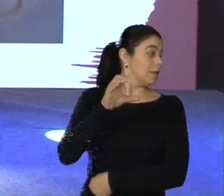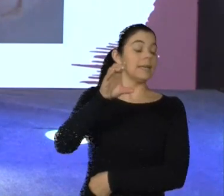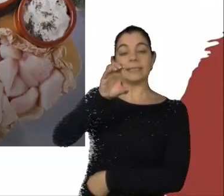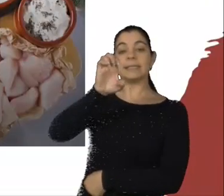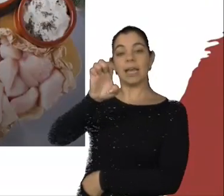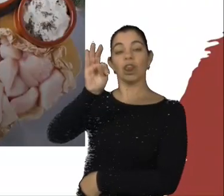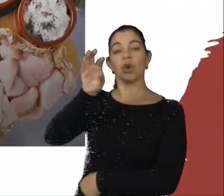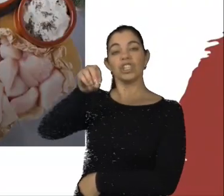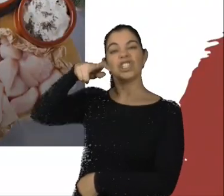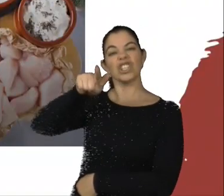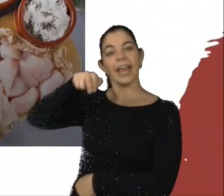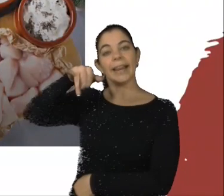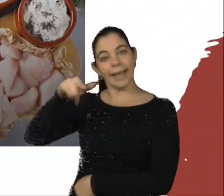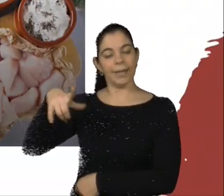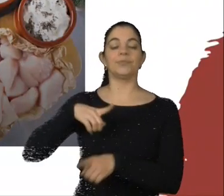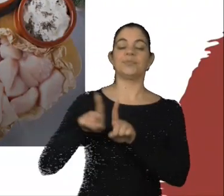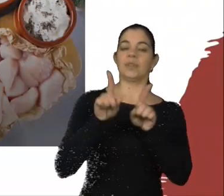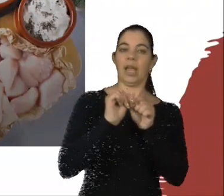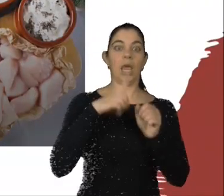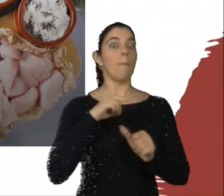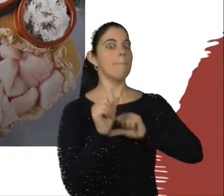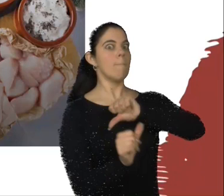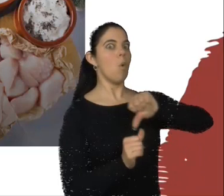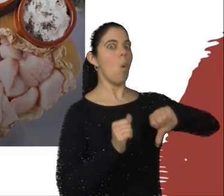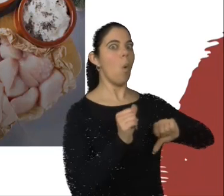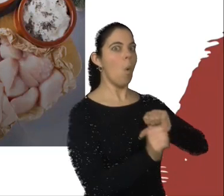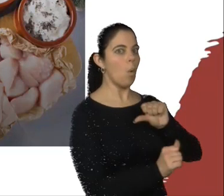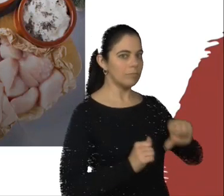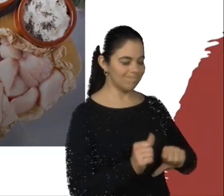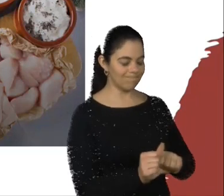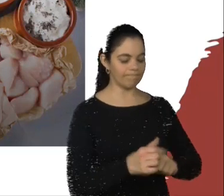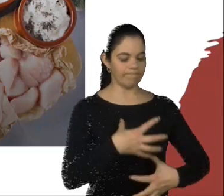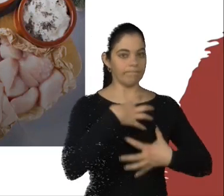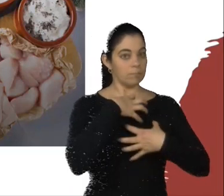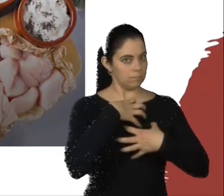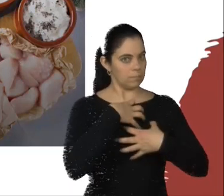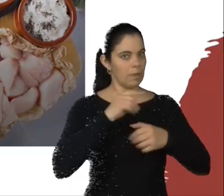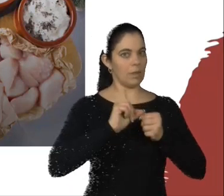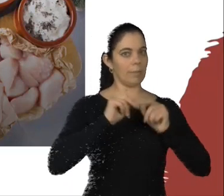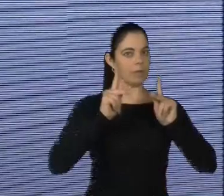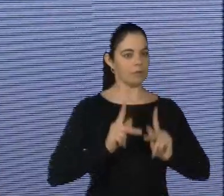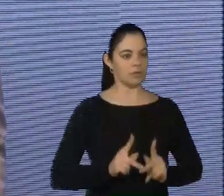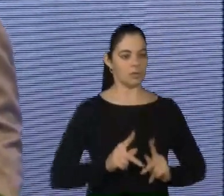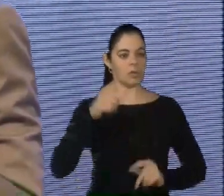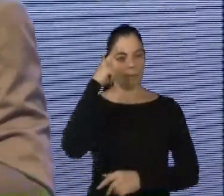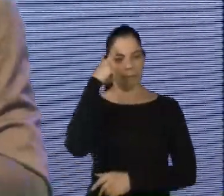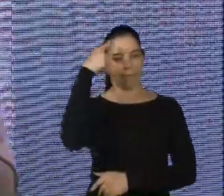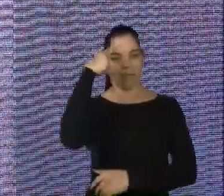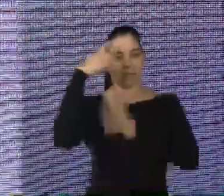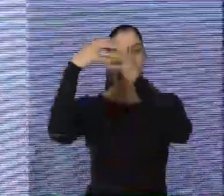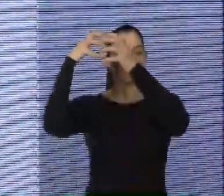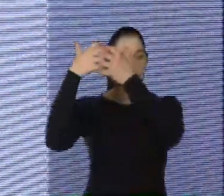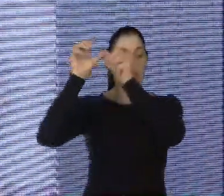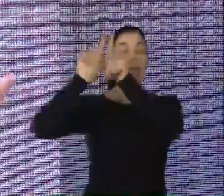eficiente por mudar o metabolismo do cérebro no aumento do foco e concentração, por exemplo, de pessoas que têm autismo, ou até